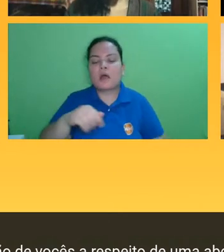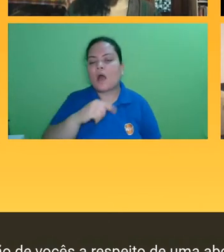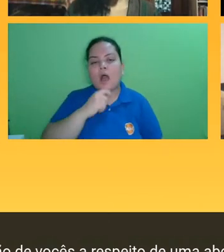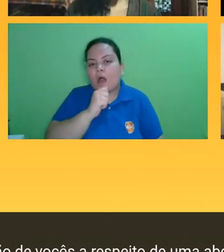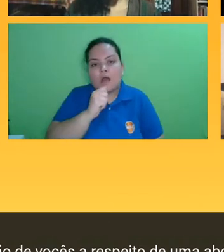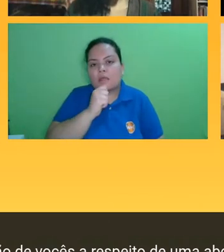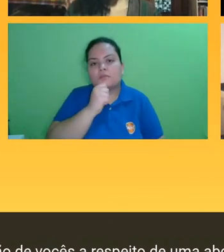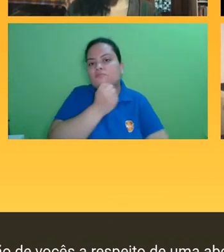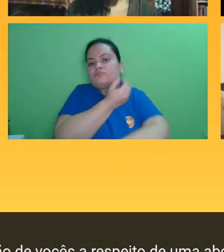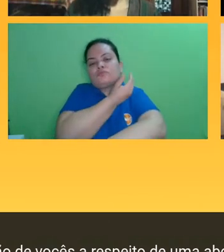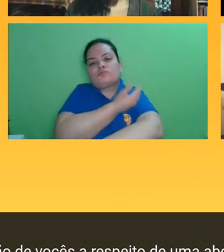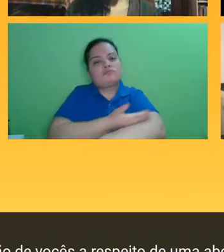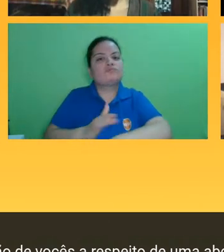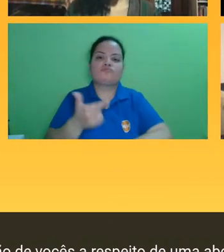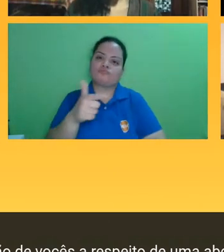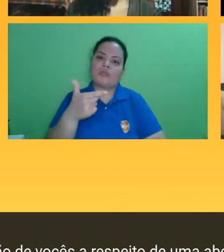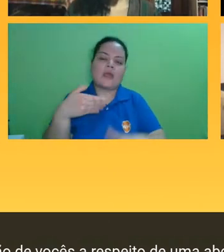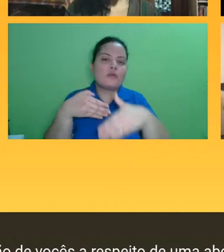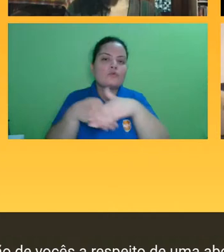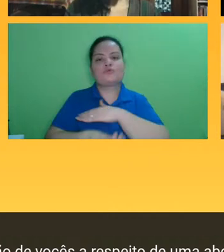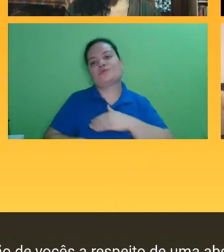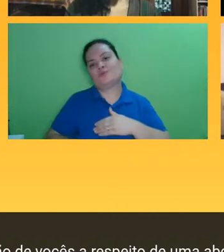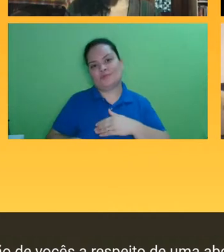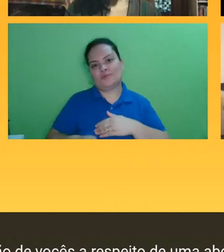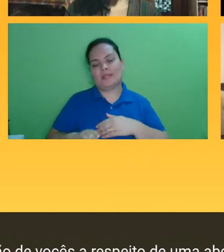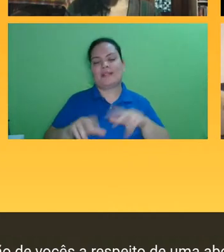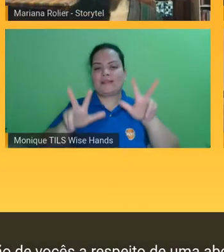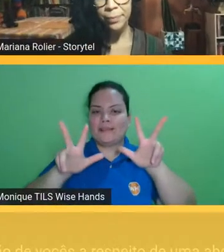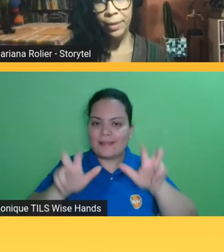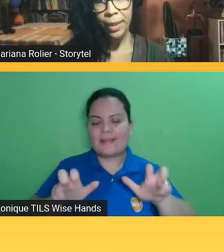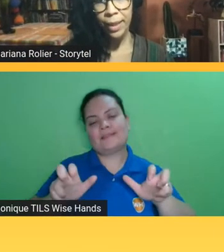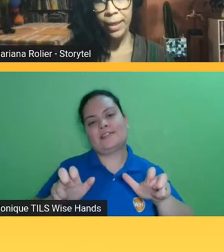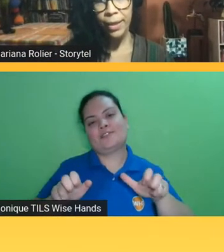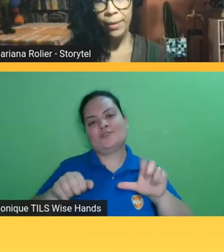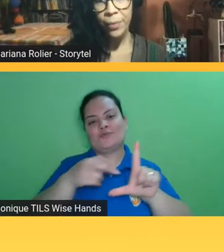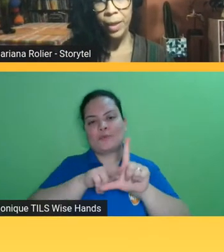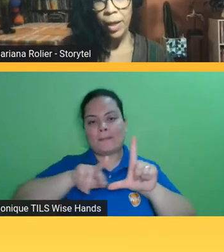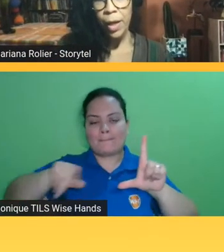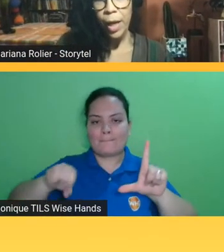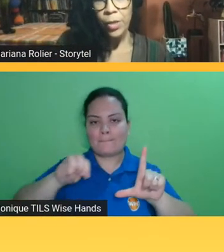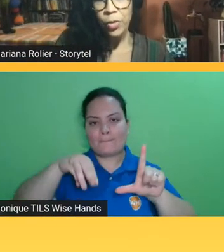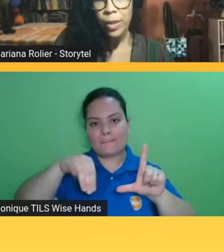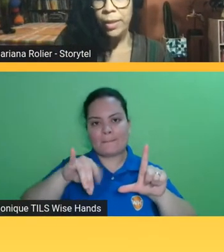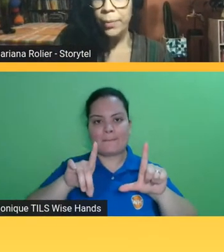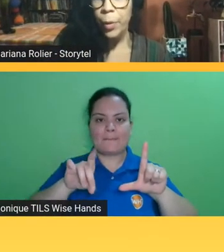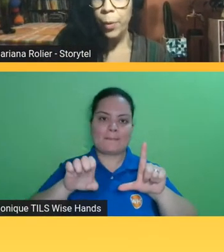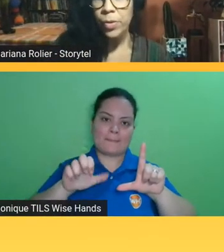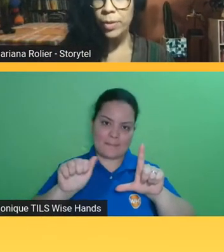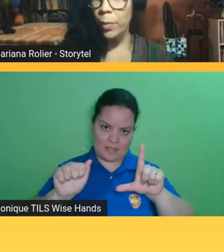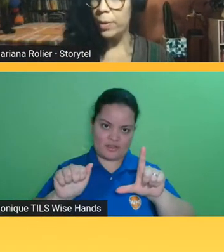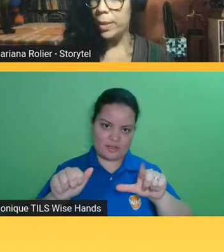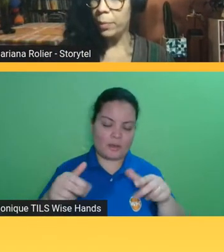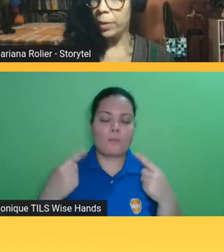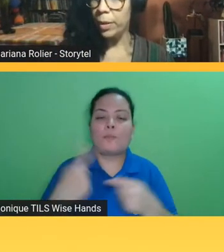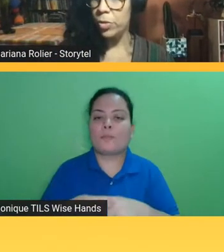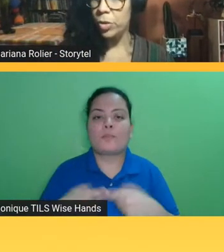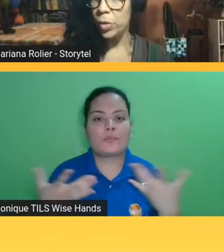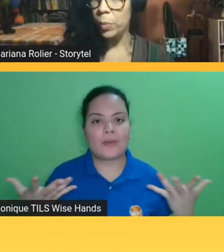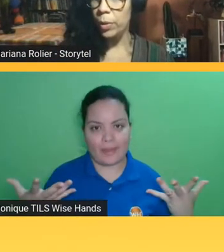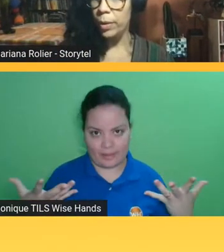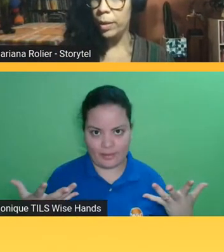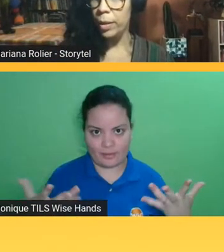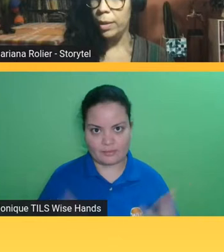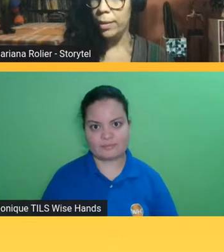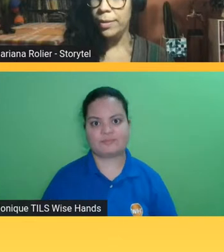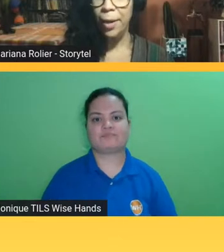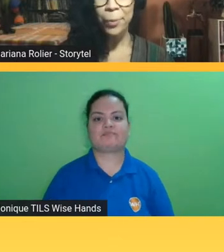projetos transmídia no mercado editorial quem ajuda a responder essa pergunta é acho que eu posso dar um exemplo